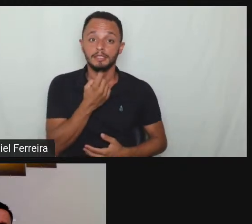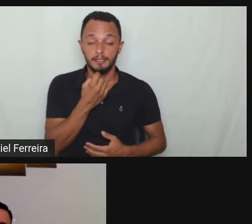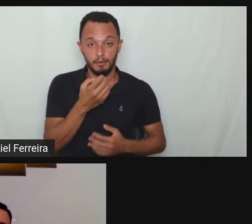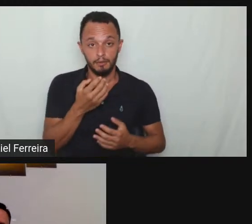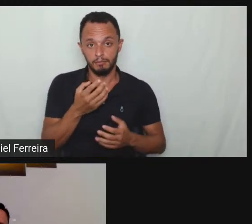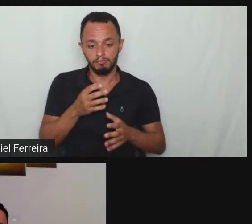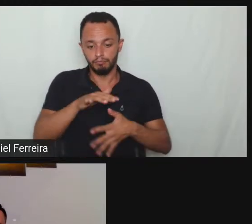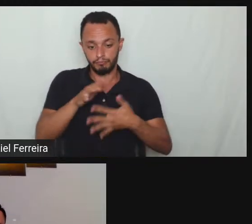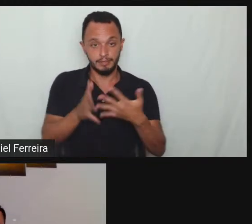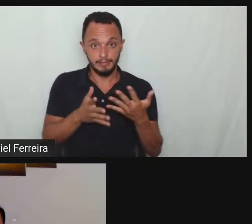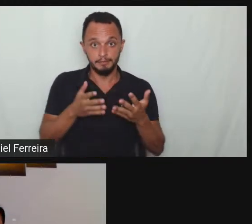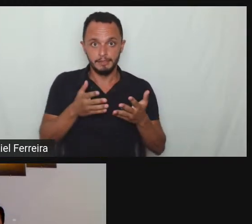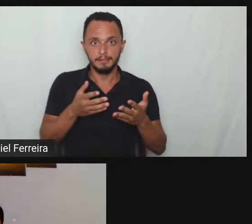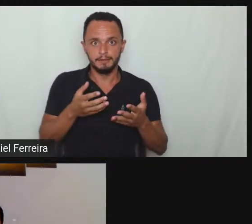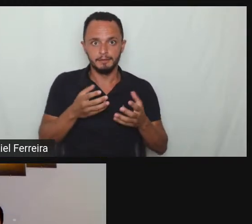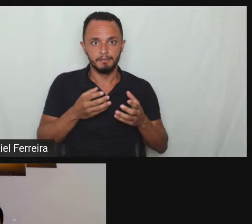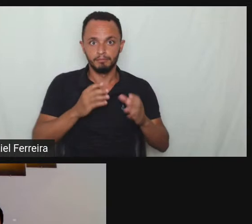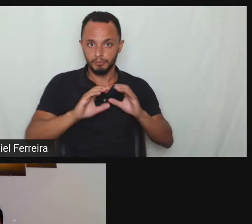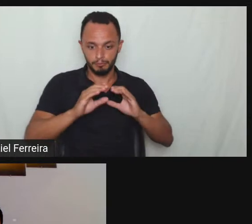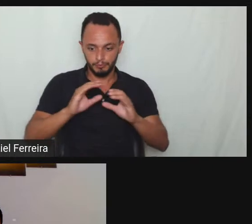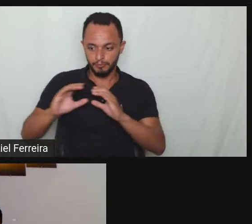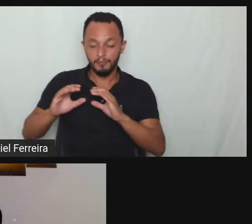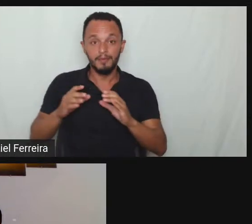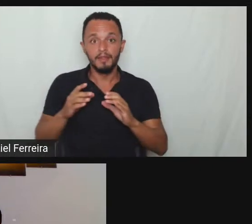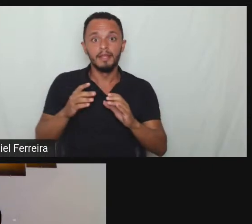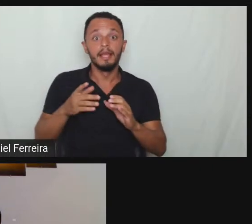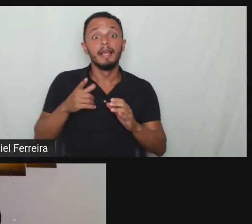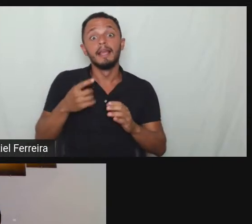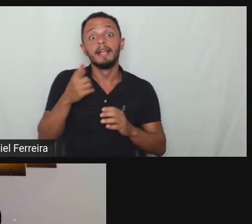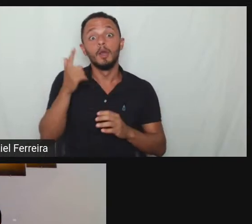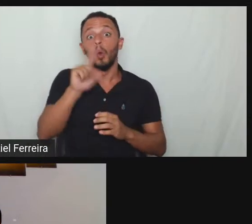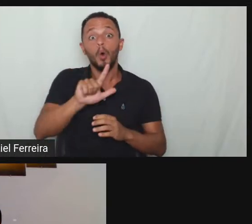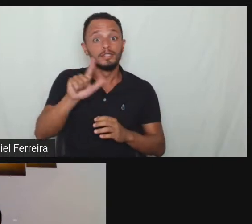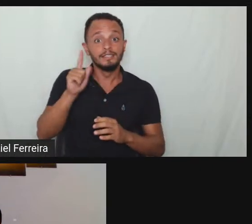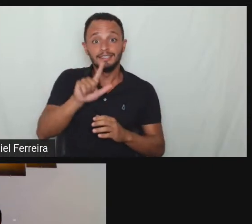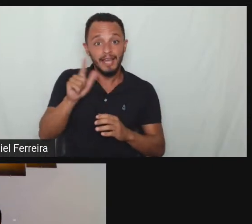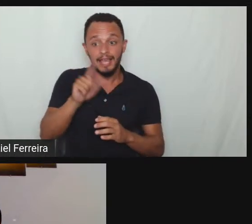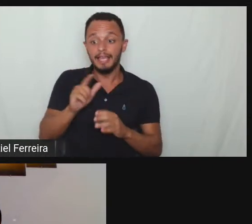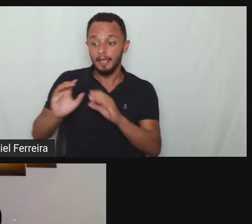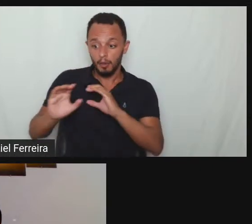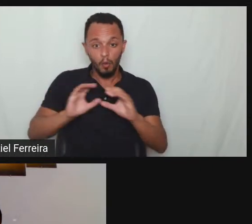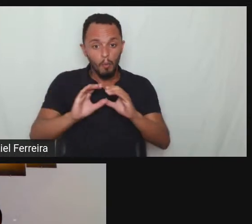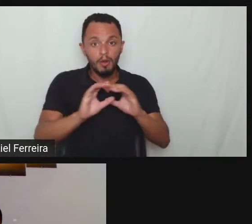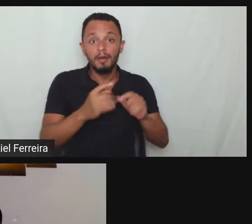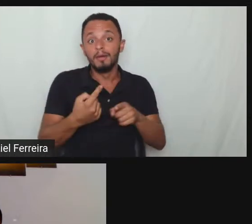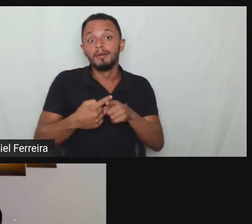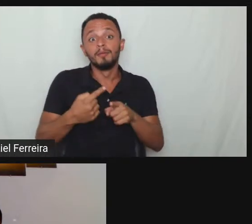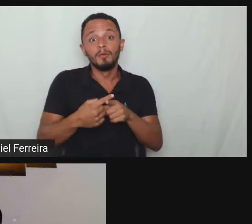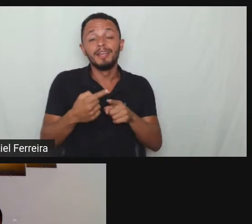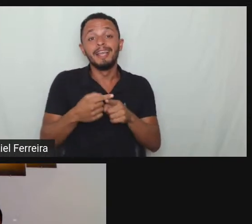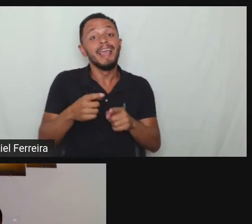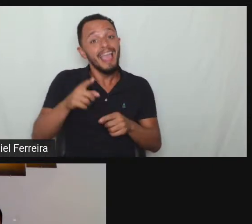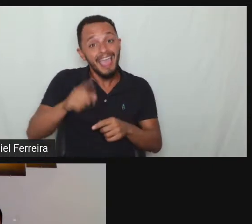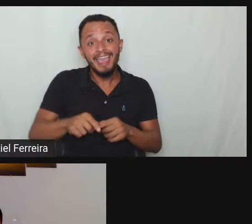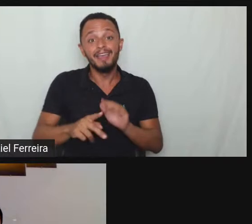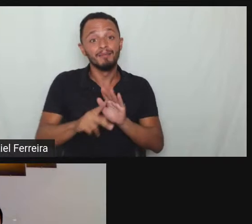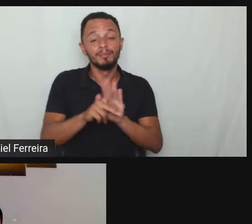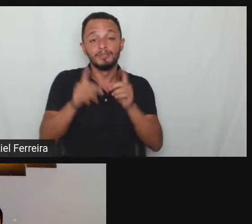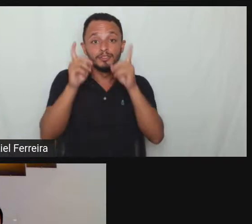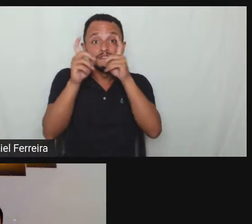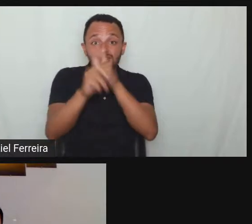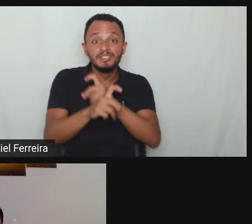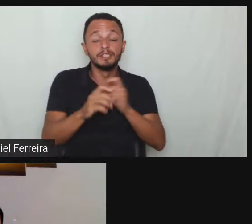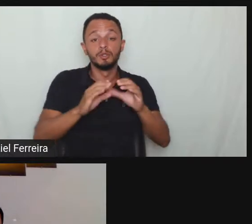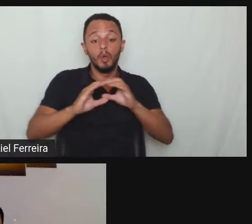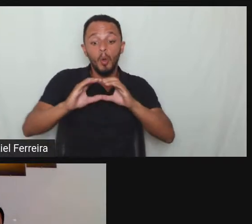porque a barreira comunicacional é uma das que mais afetam a inclusão do trabalho normalmente que que eles